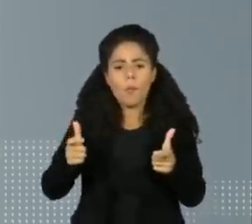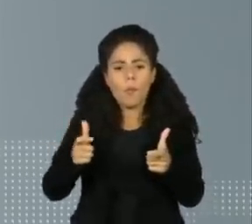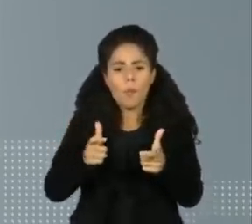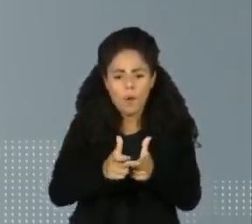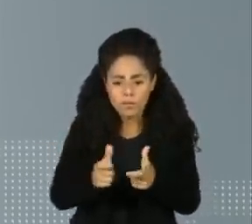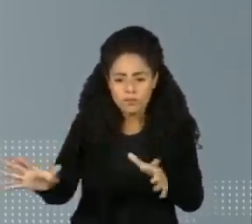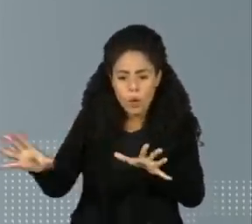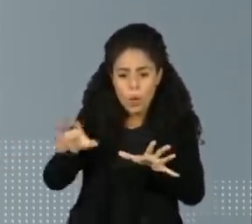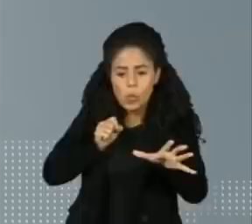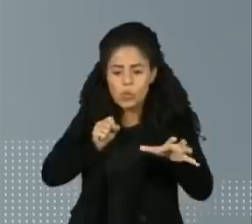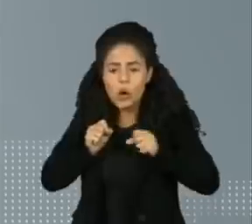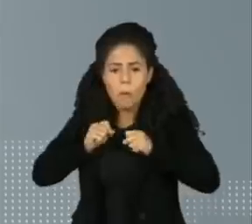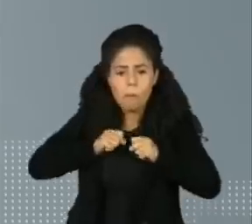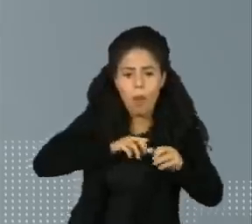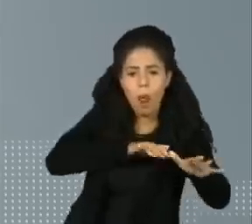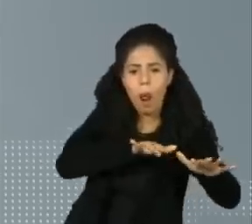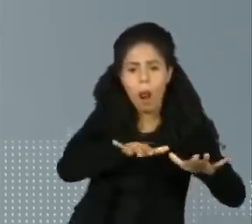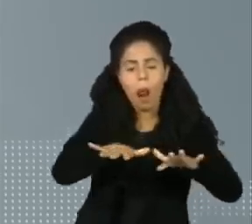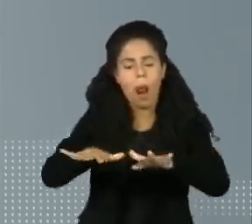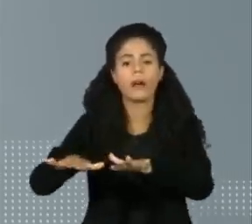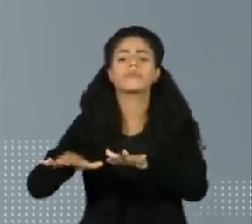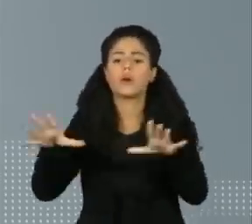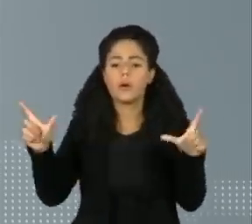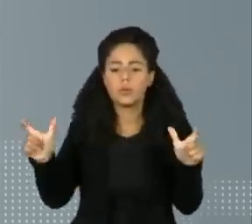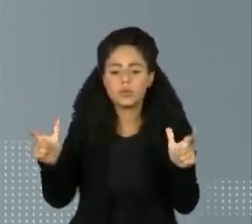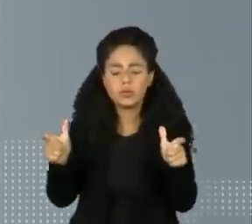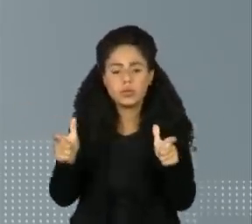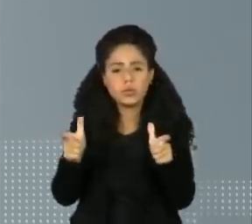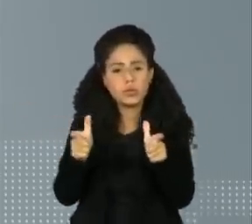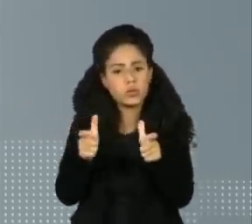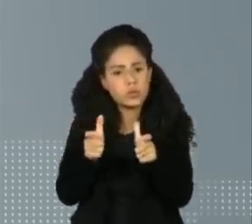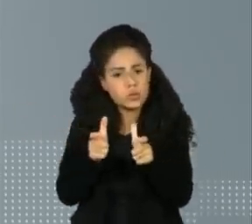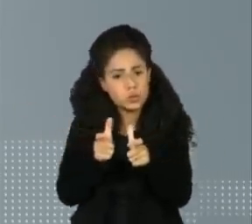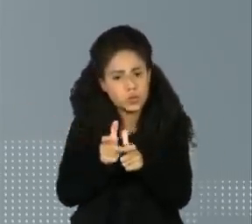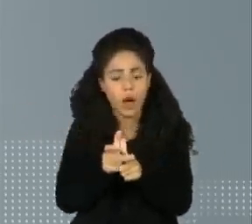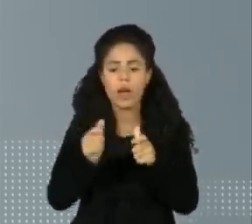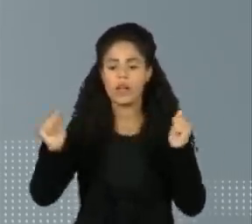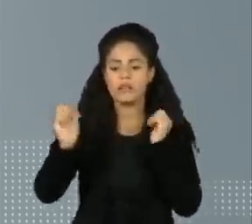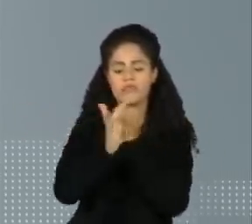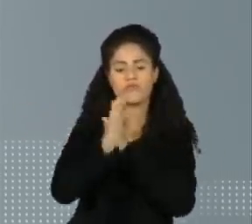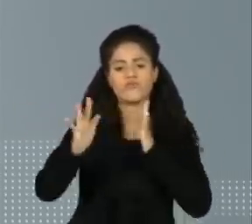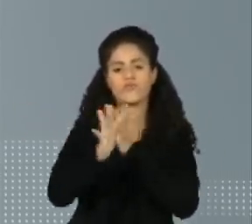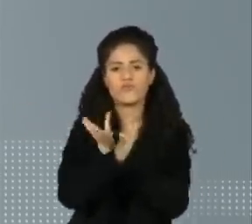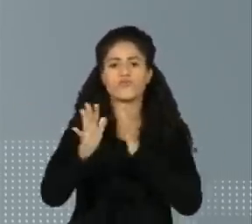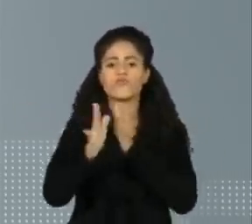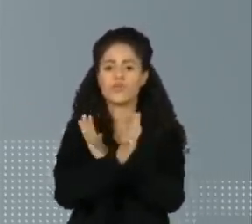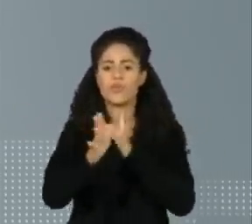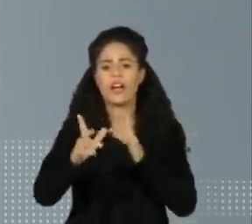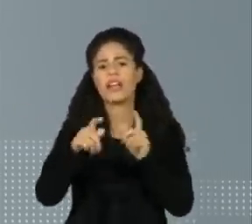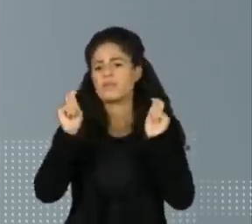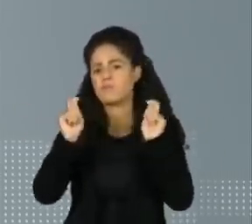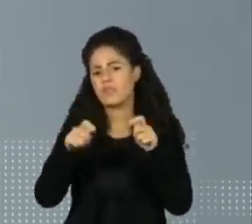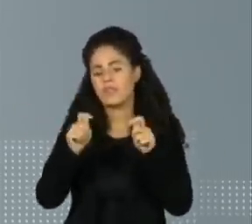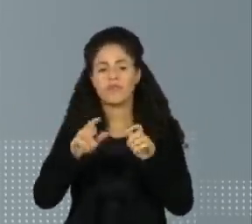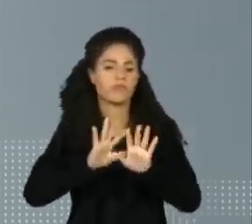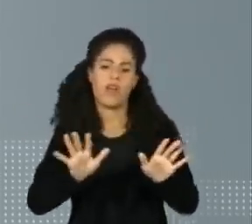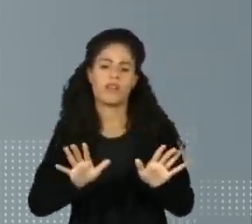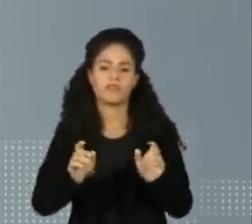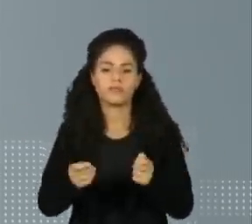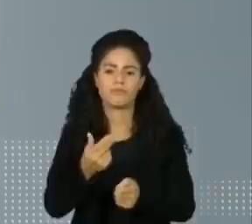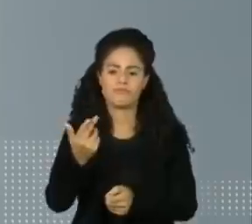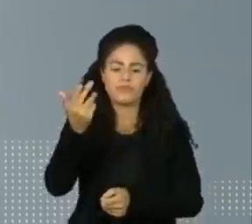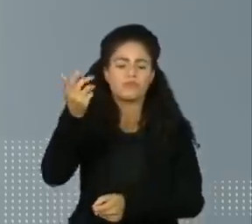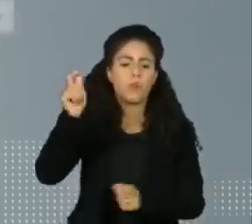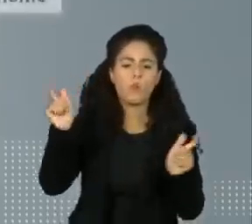de transmissão das internações hospitalares, além da conclusão de que espaços abertos têm menor possibilidade de transmissão